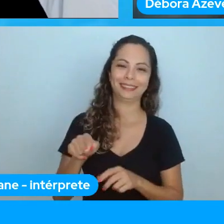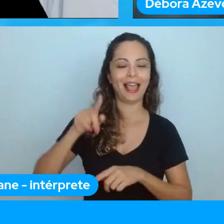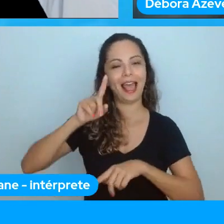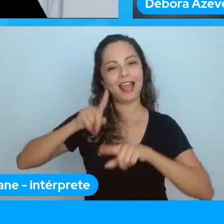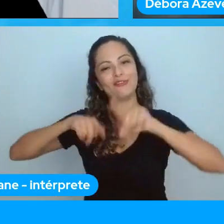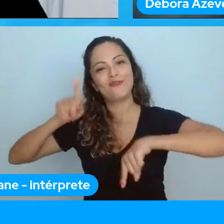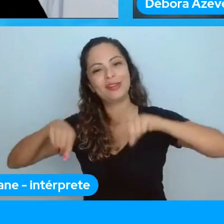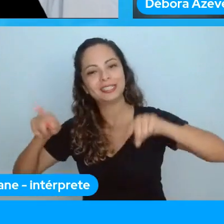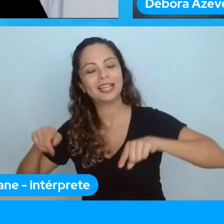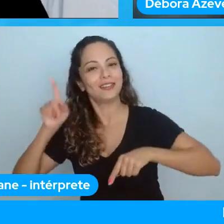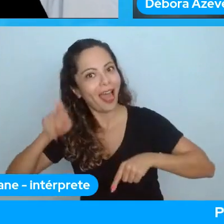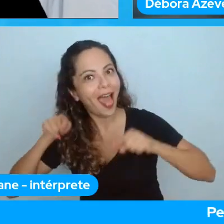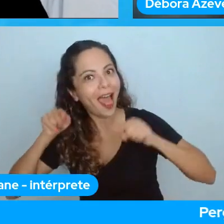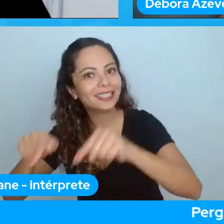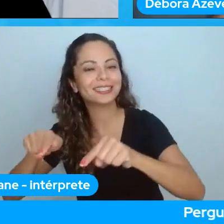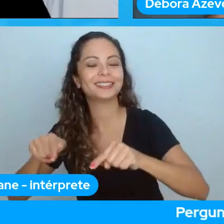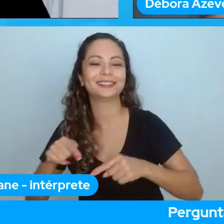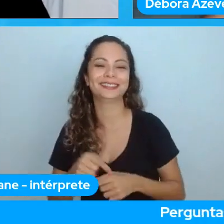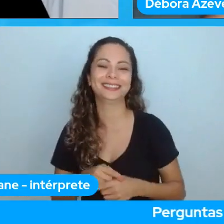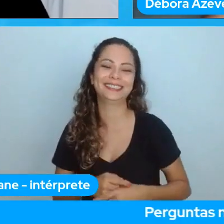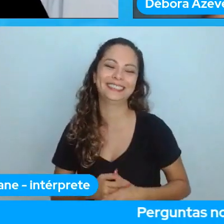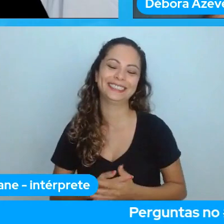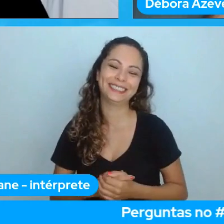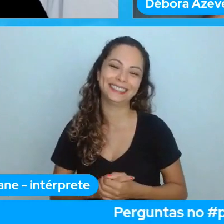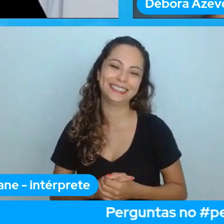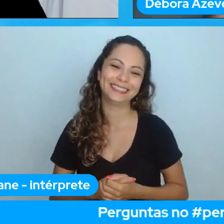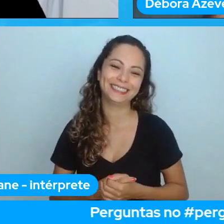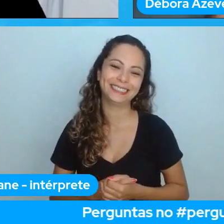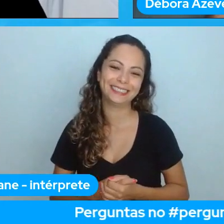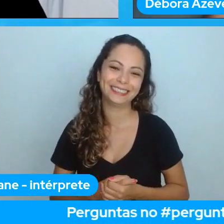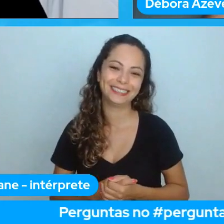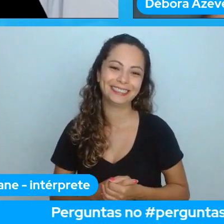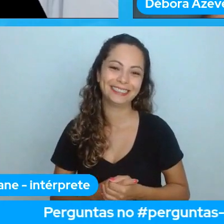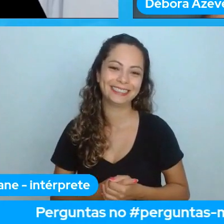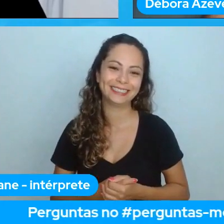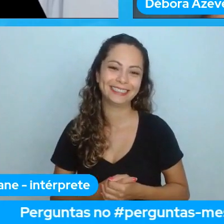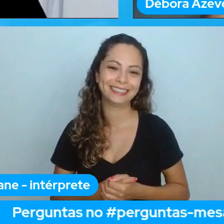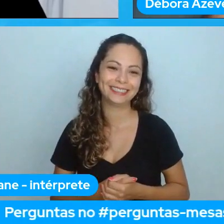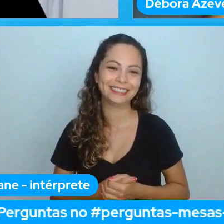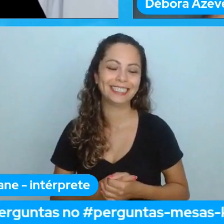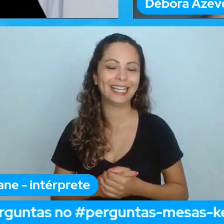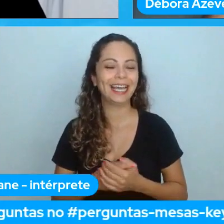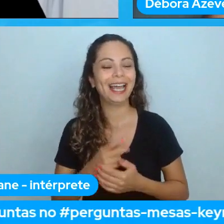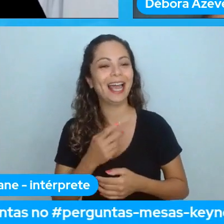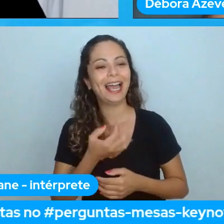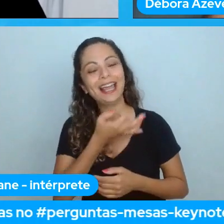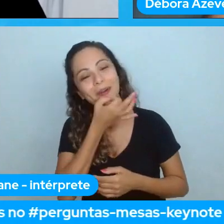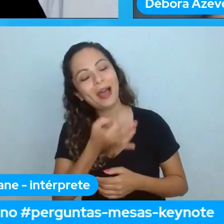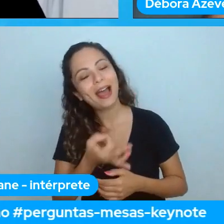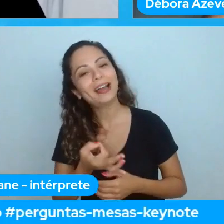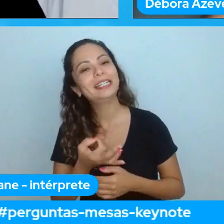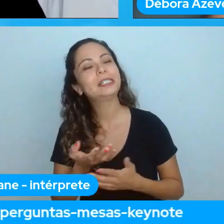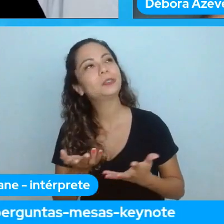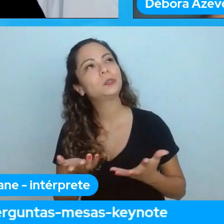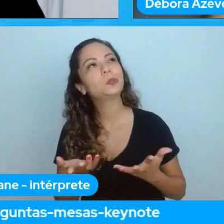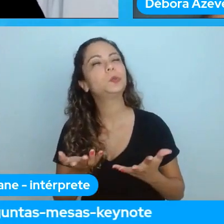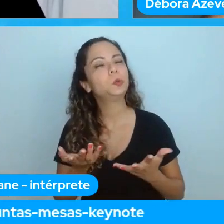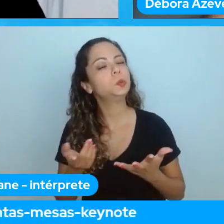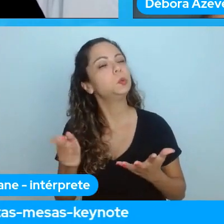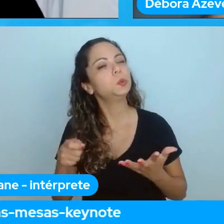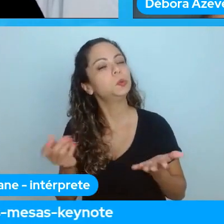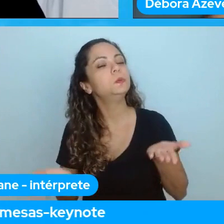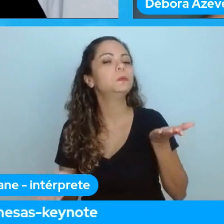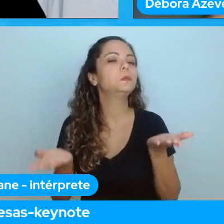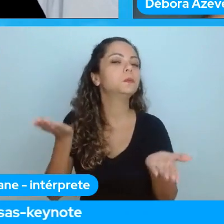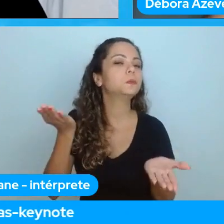sobre isso mas eu acho que vai acho que talvez o que ajuda é um pouco ter esse balanceamento assim se